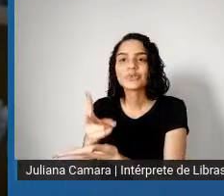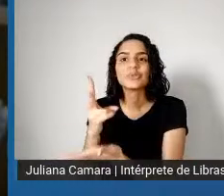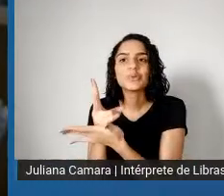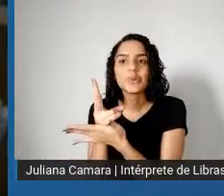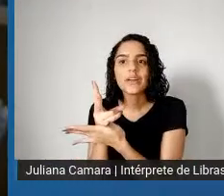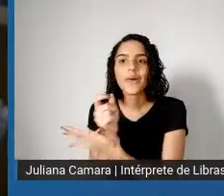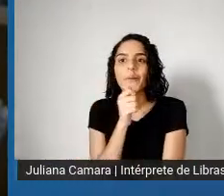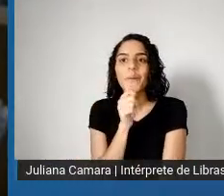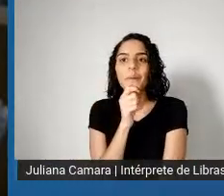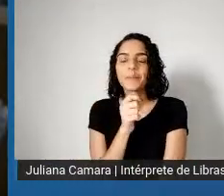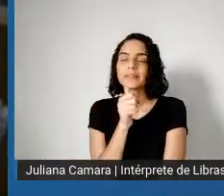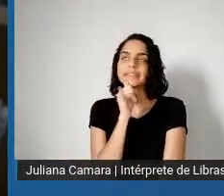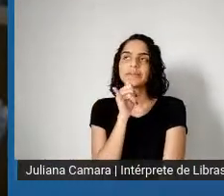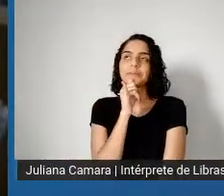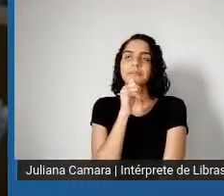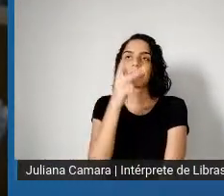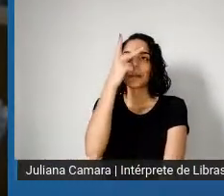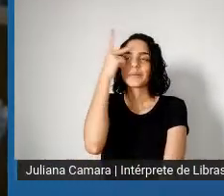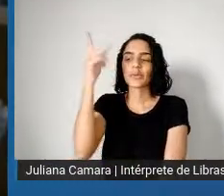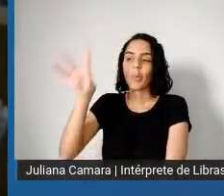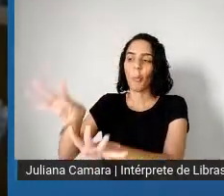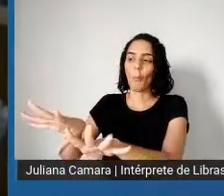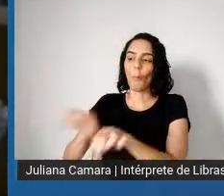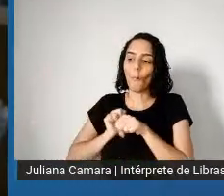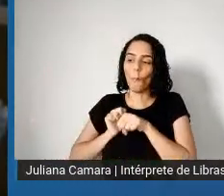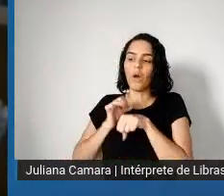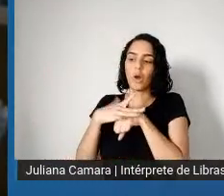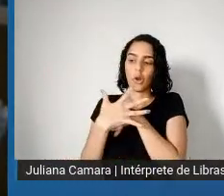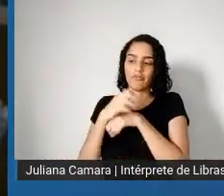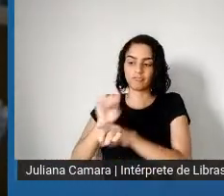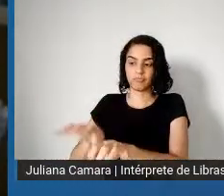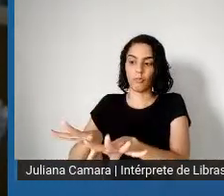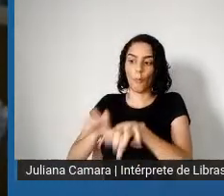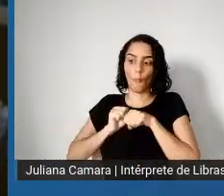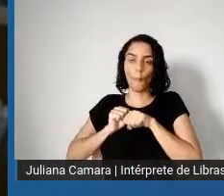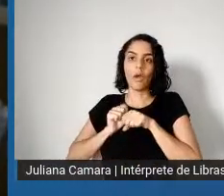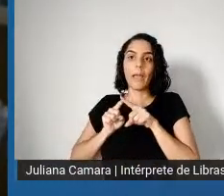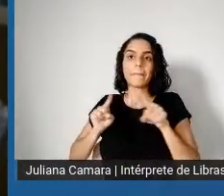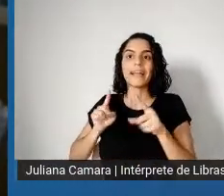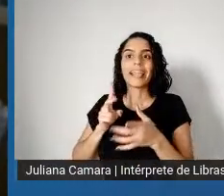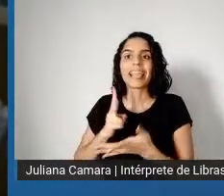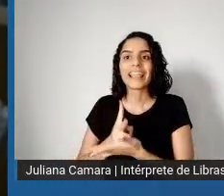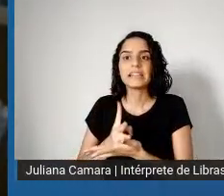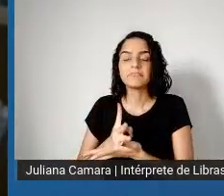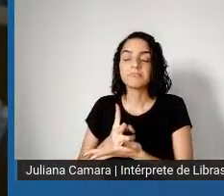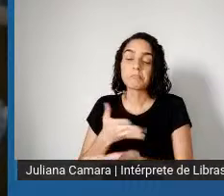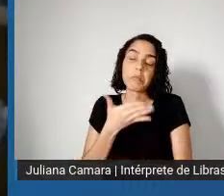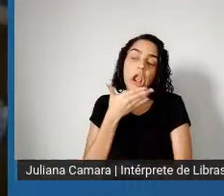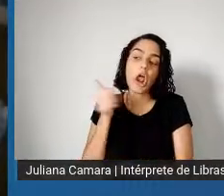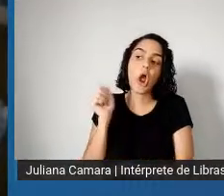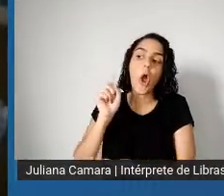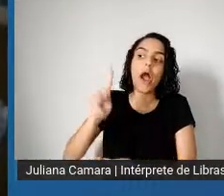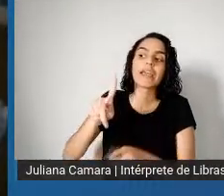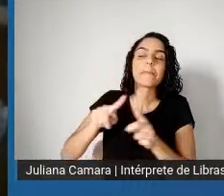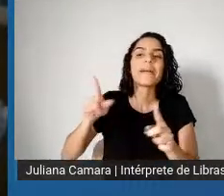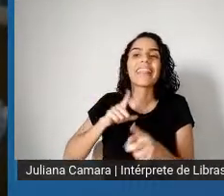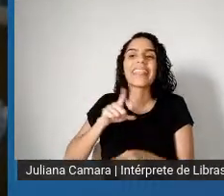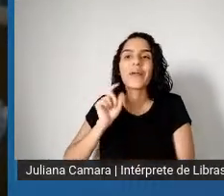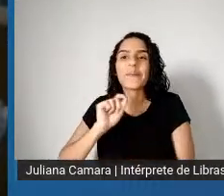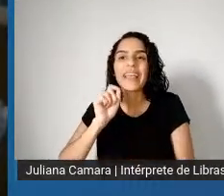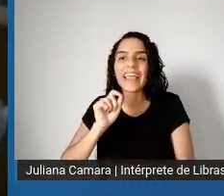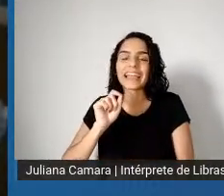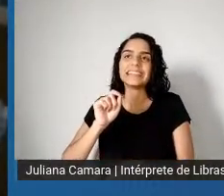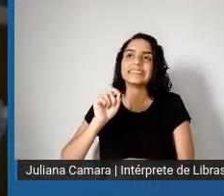sequelas da doença. O que vai projetar para frente a necessidade de acesso a exames e cuidados por um longo período.